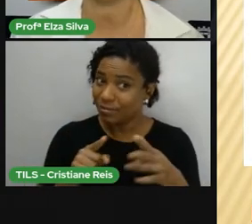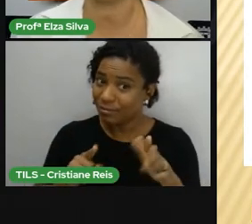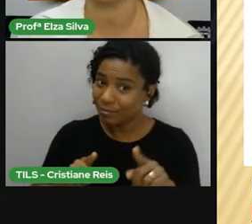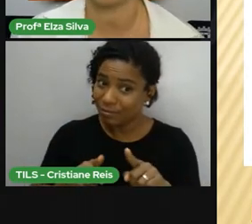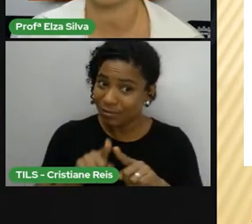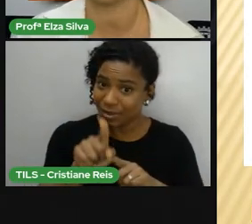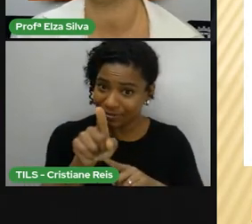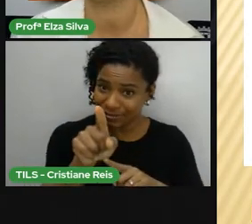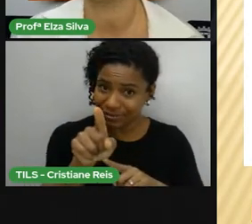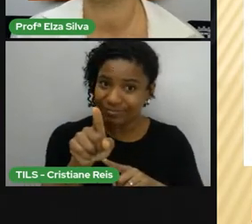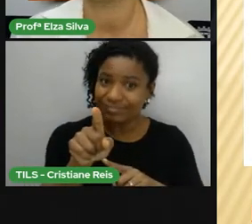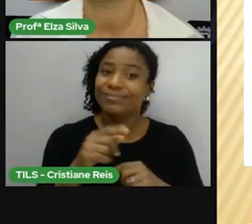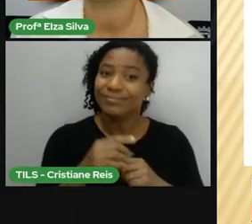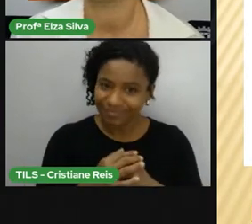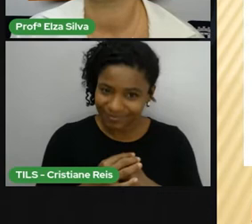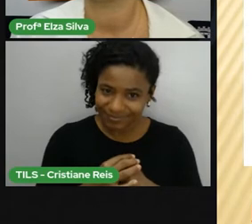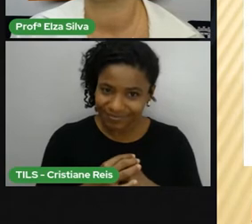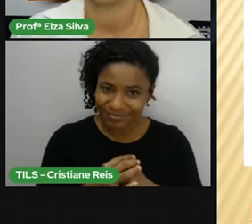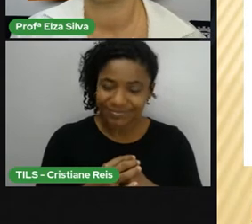Where are you from?